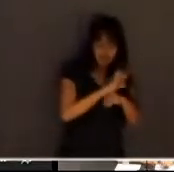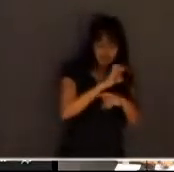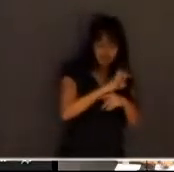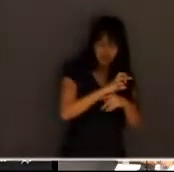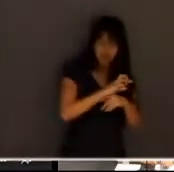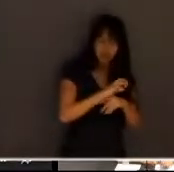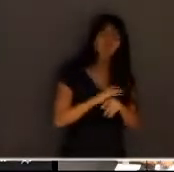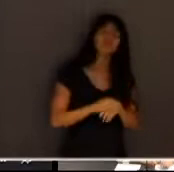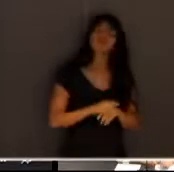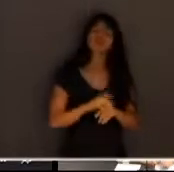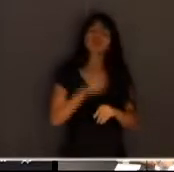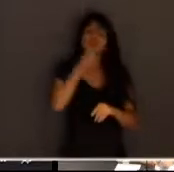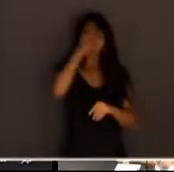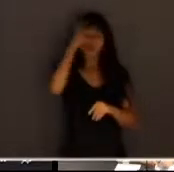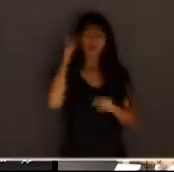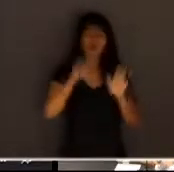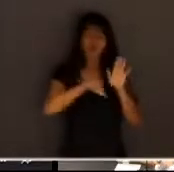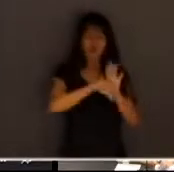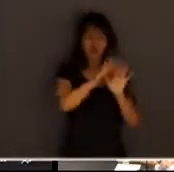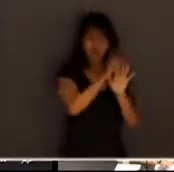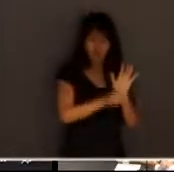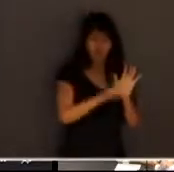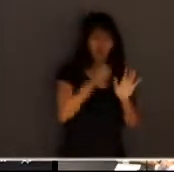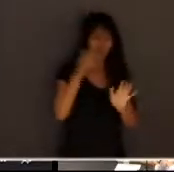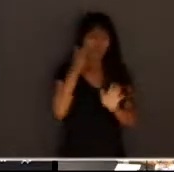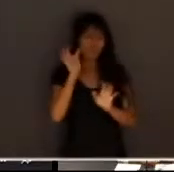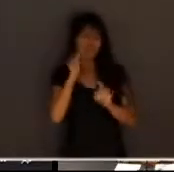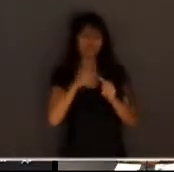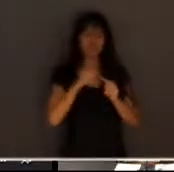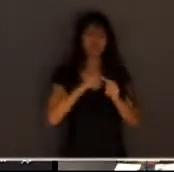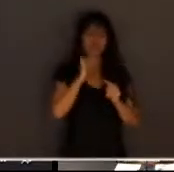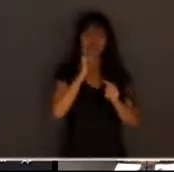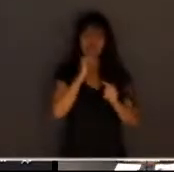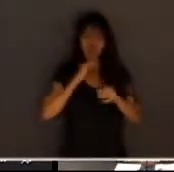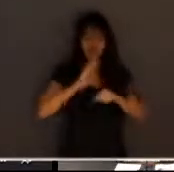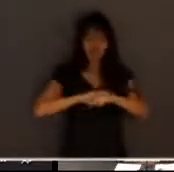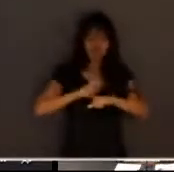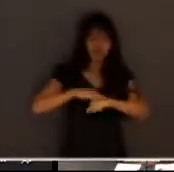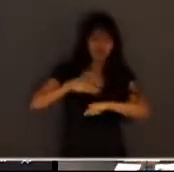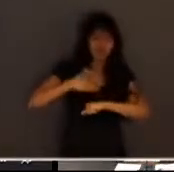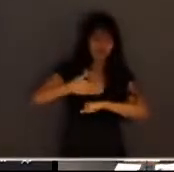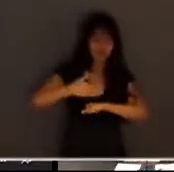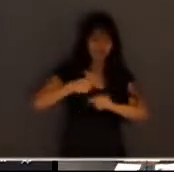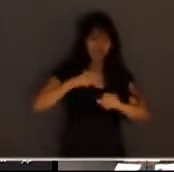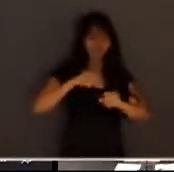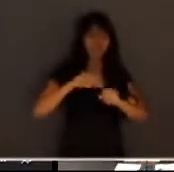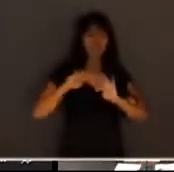ensinou que o tempo que passa é a verdade que foge na apuração de um crime